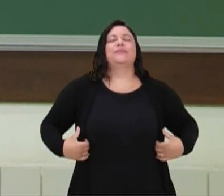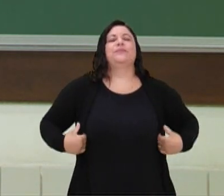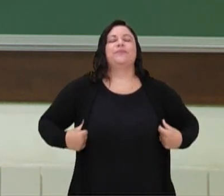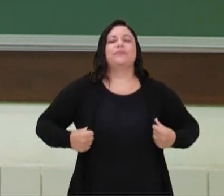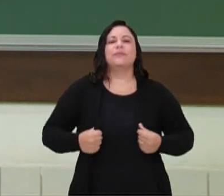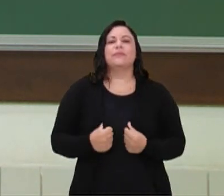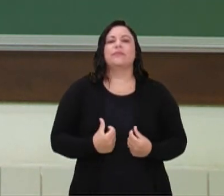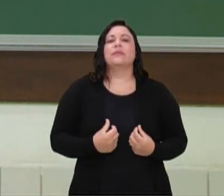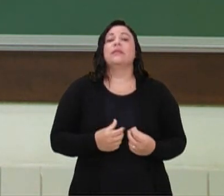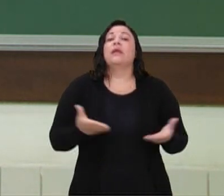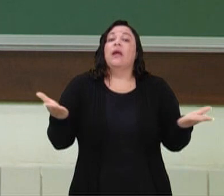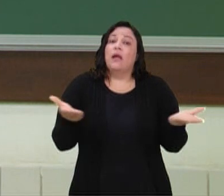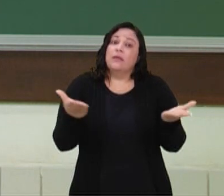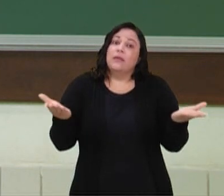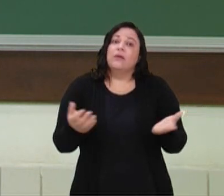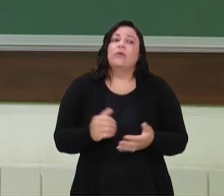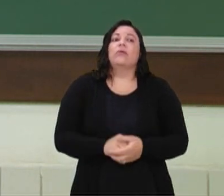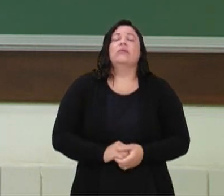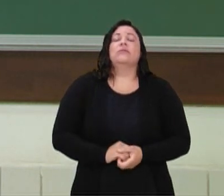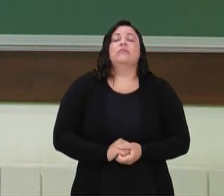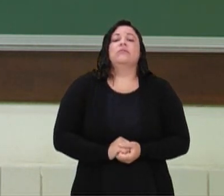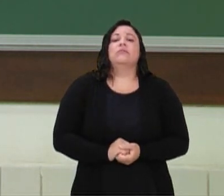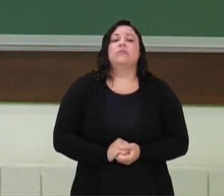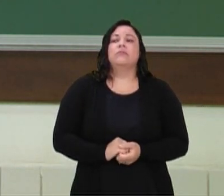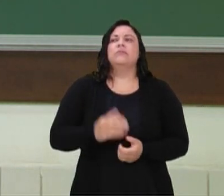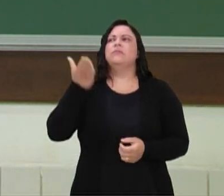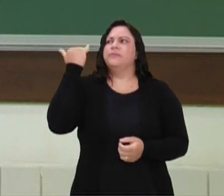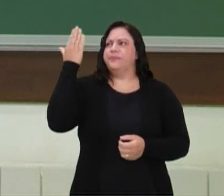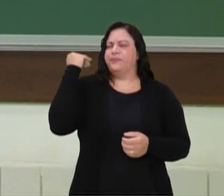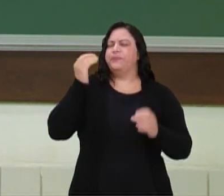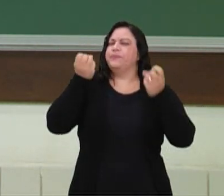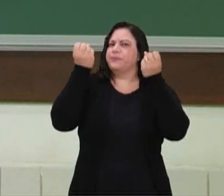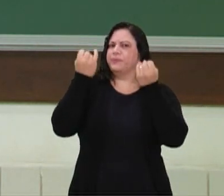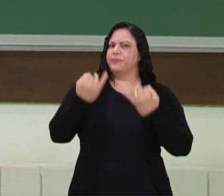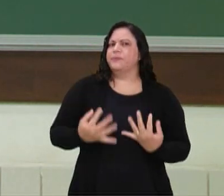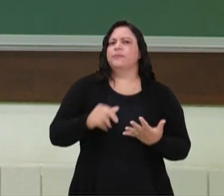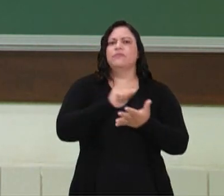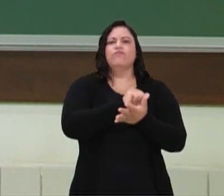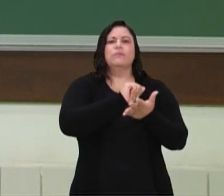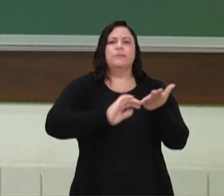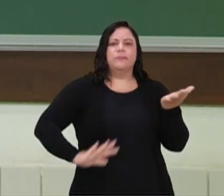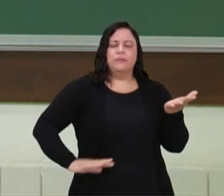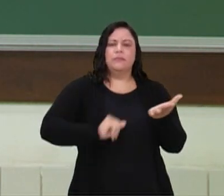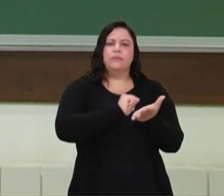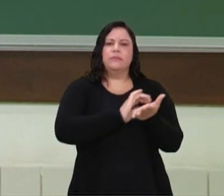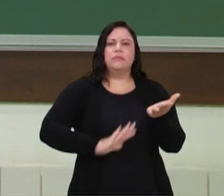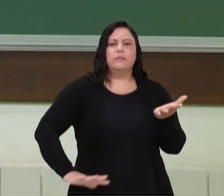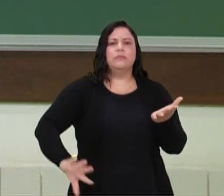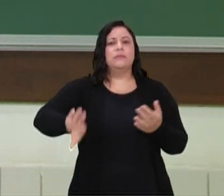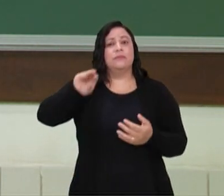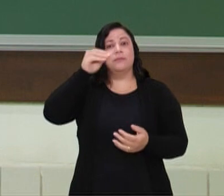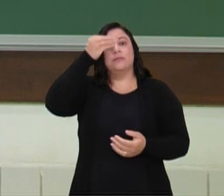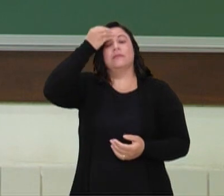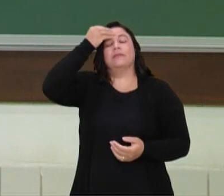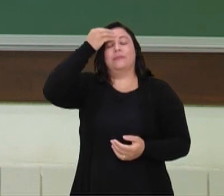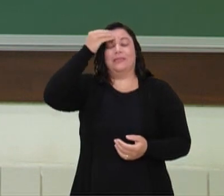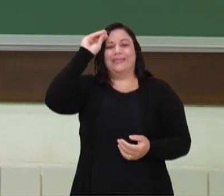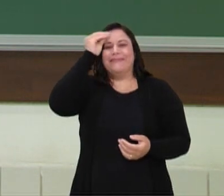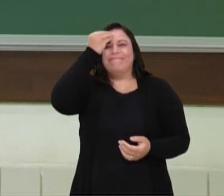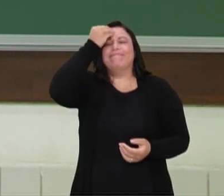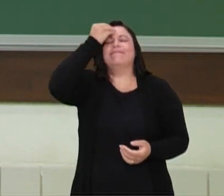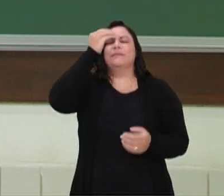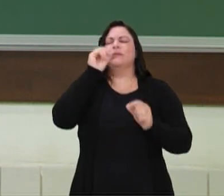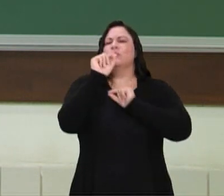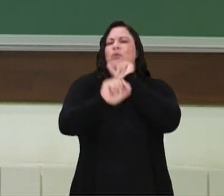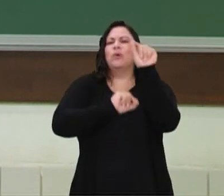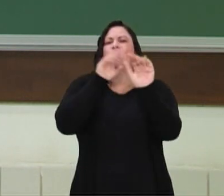E aqui, gente, é sobre essas que a gente acabou de falar, eu trouxe uma atividade para a gente fixar um pouquinho o conceito de